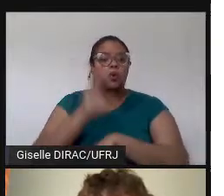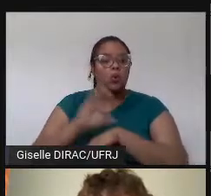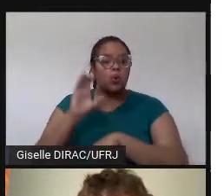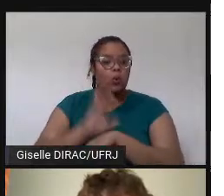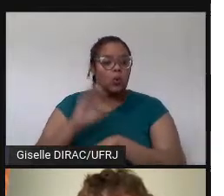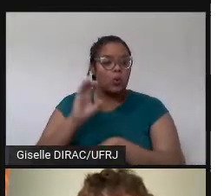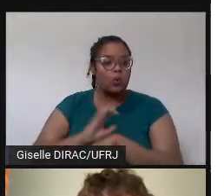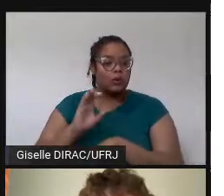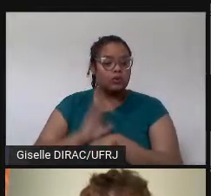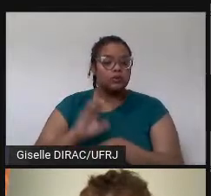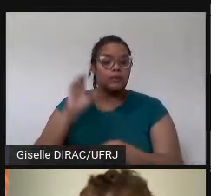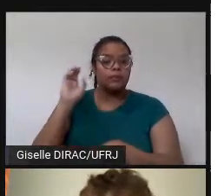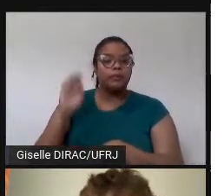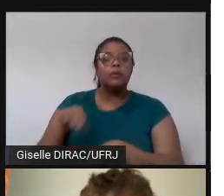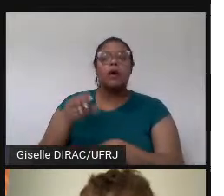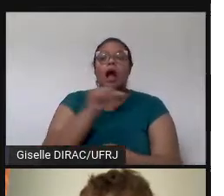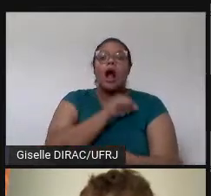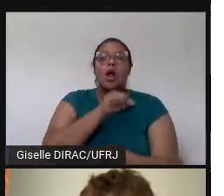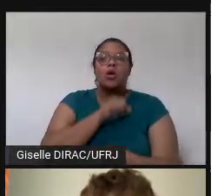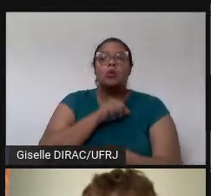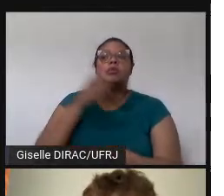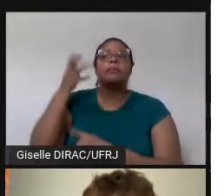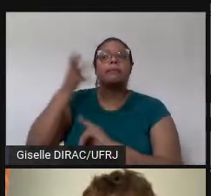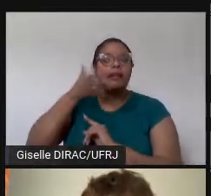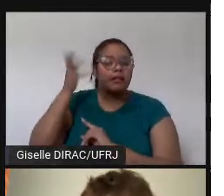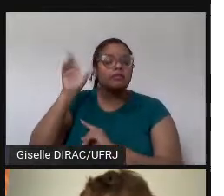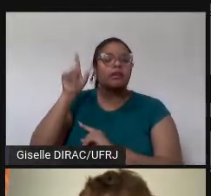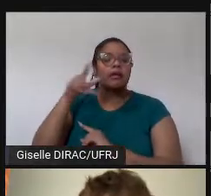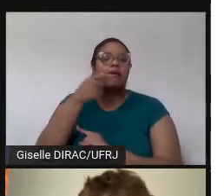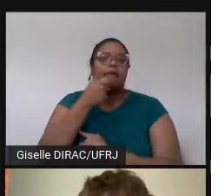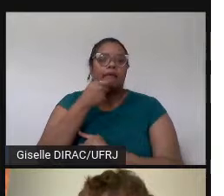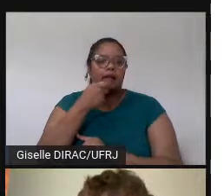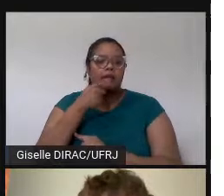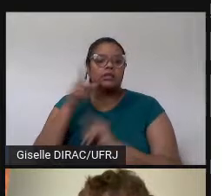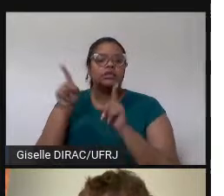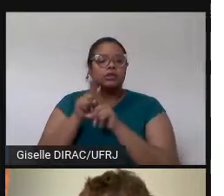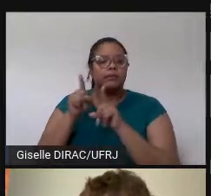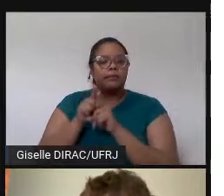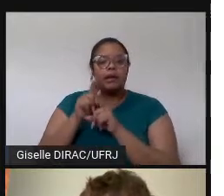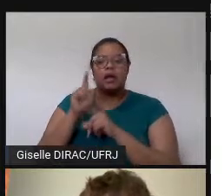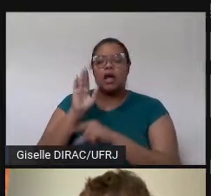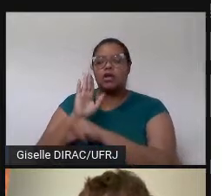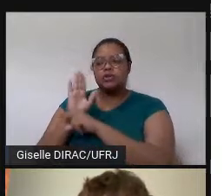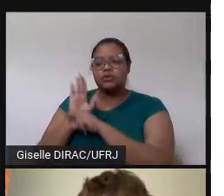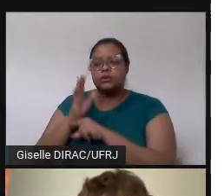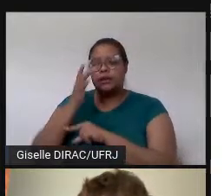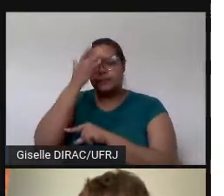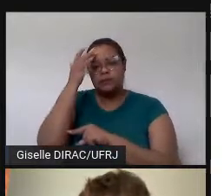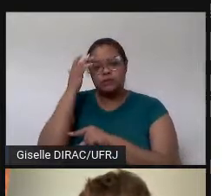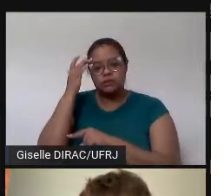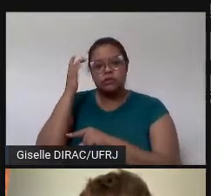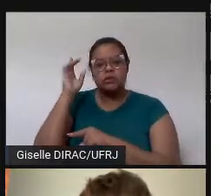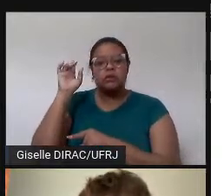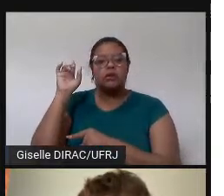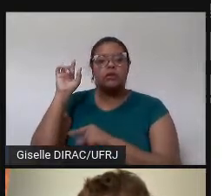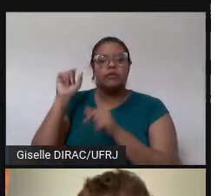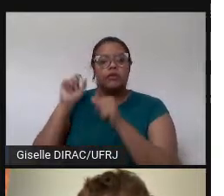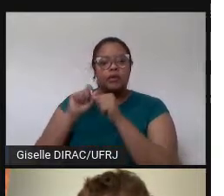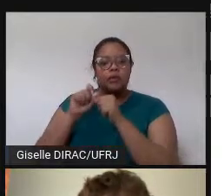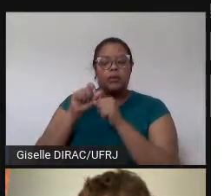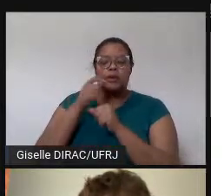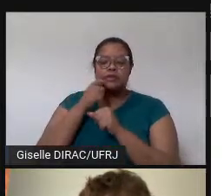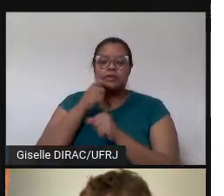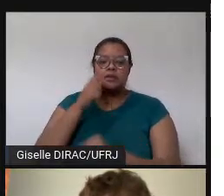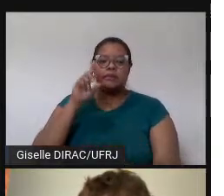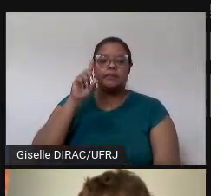poderem acompanhar palestras em inglês e também para ajudar com quem precisa fazer o exame Tuffle, que é